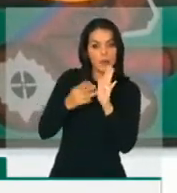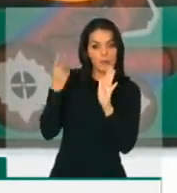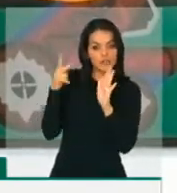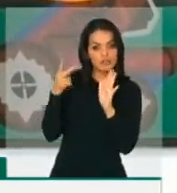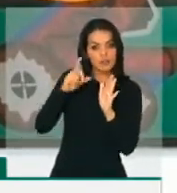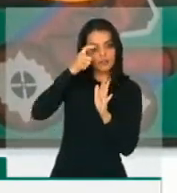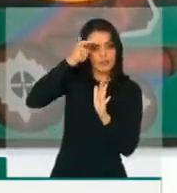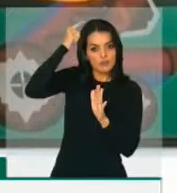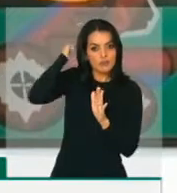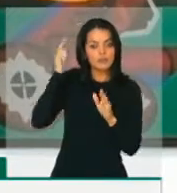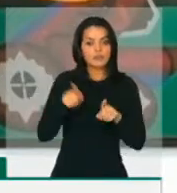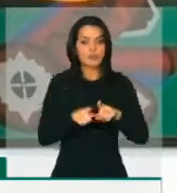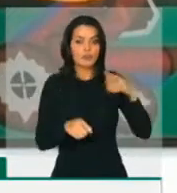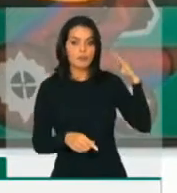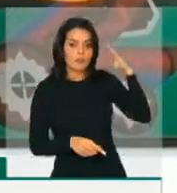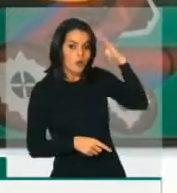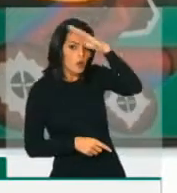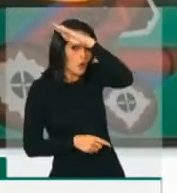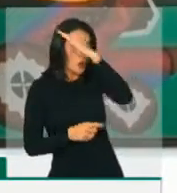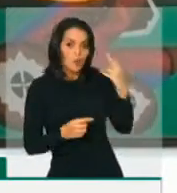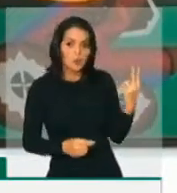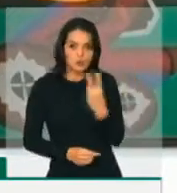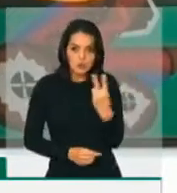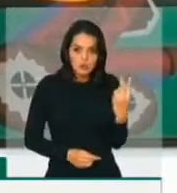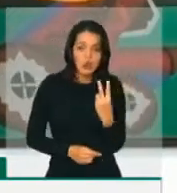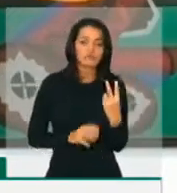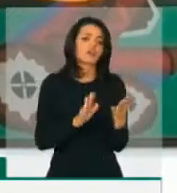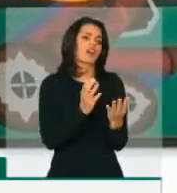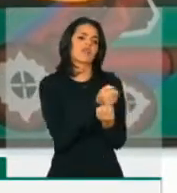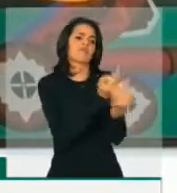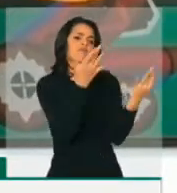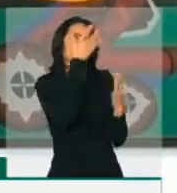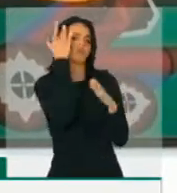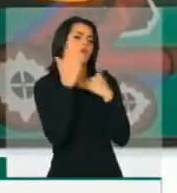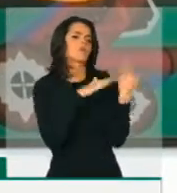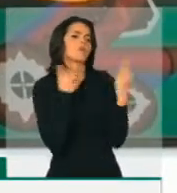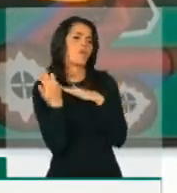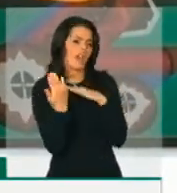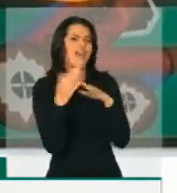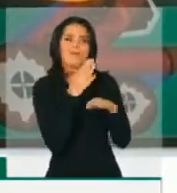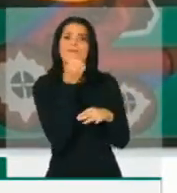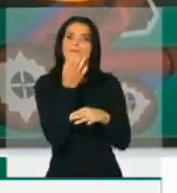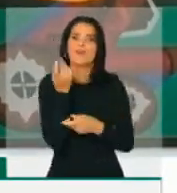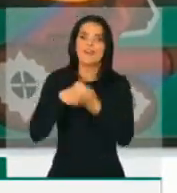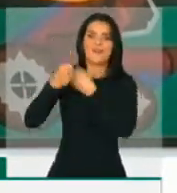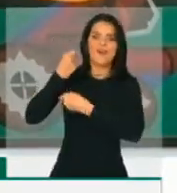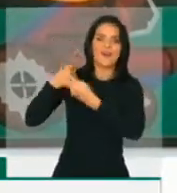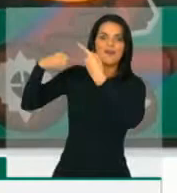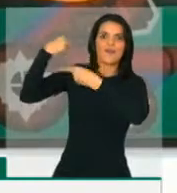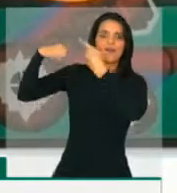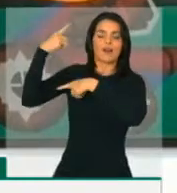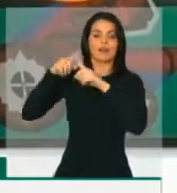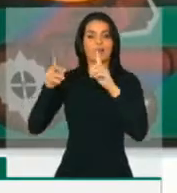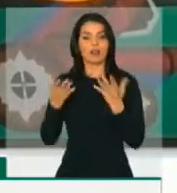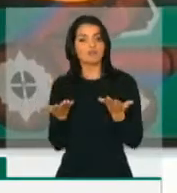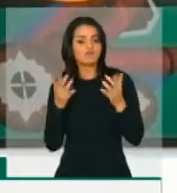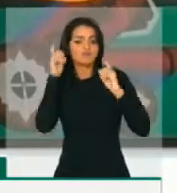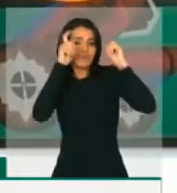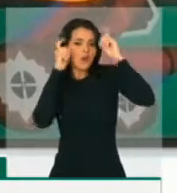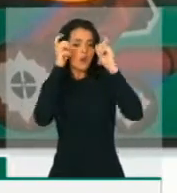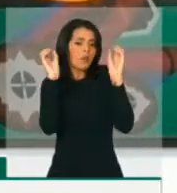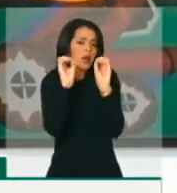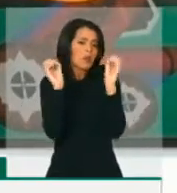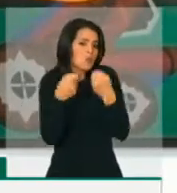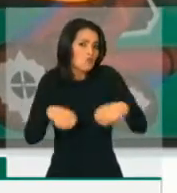política de Paulo Guedes, essas perdas são benéficas à economia, ela não vai ter que se preocupar com isso.